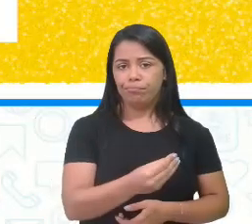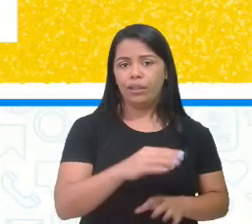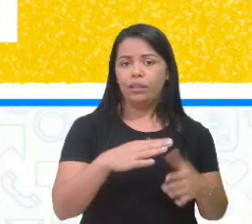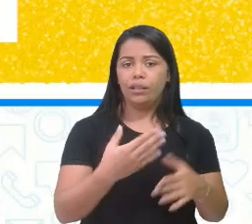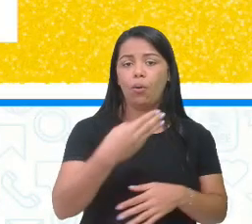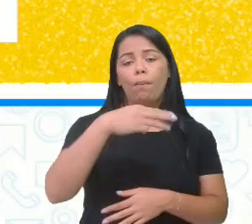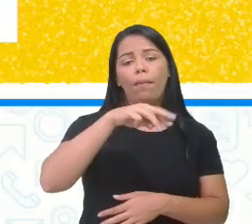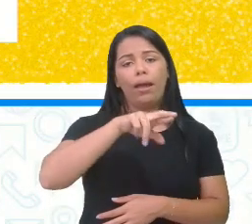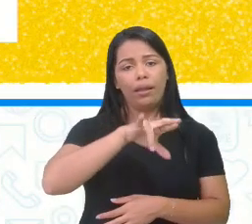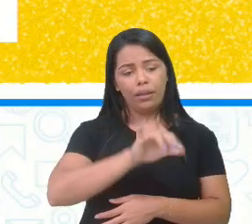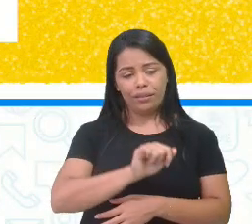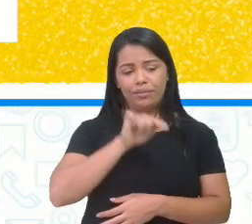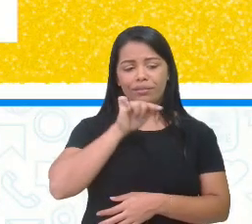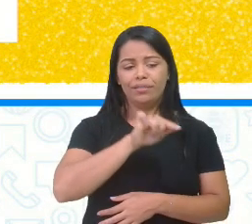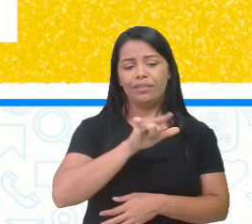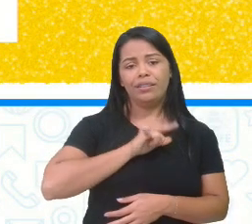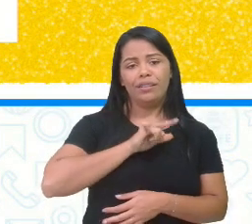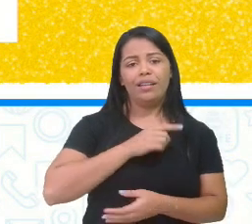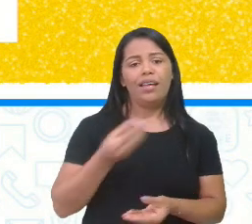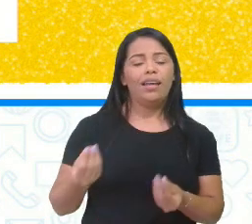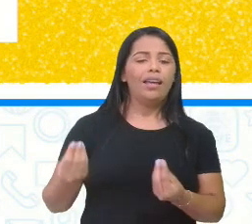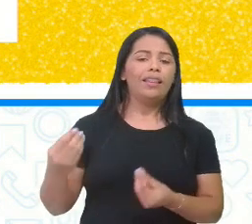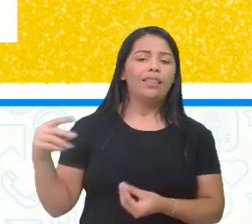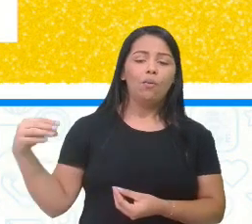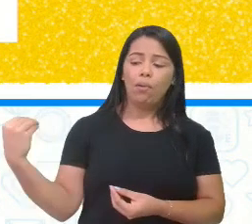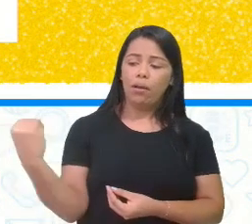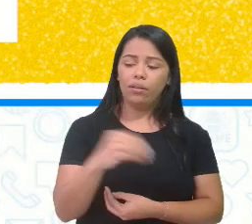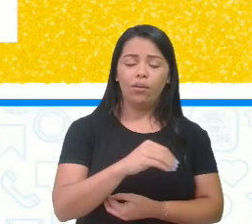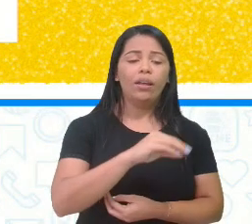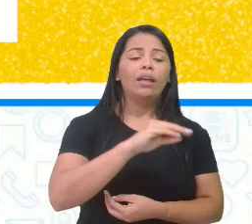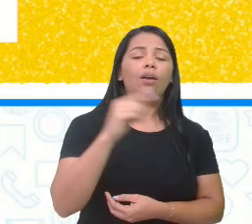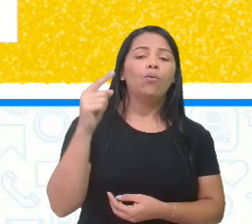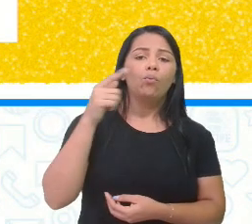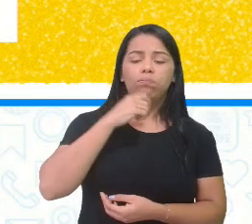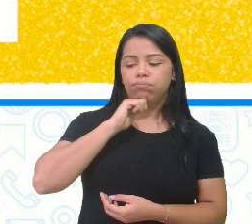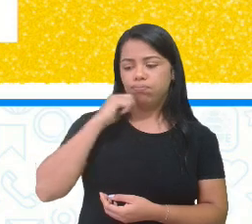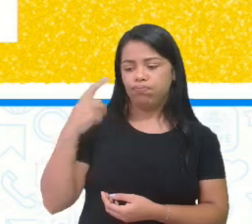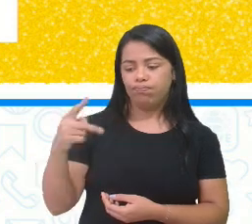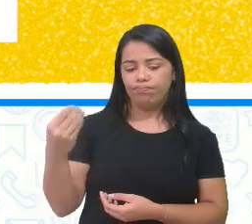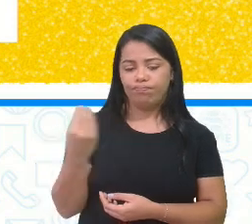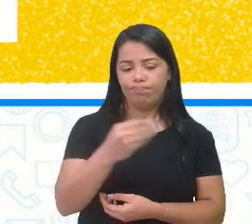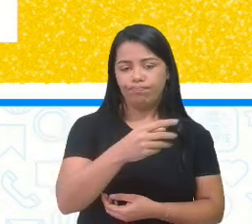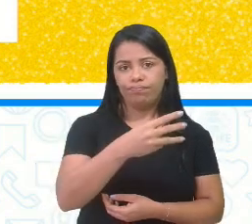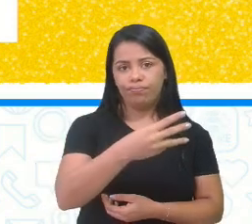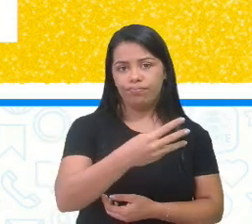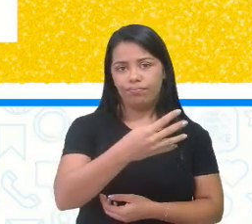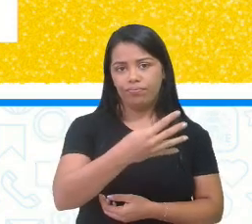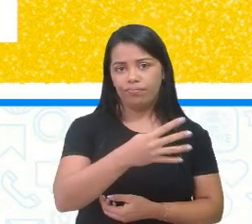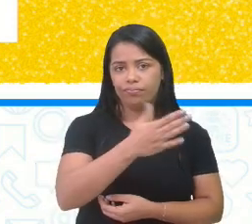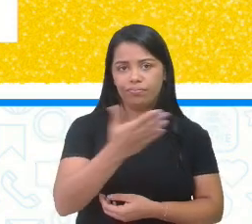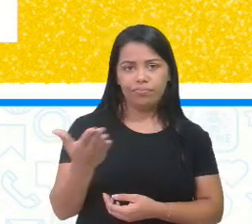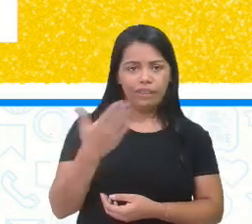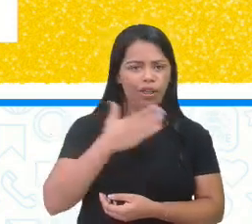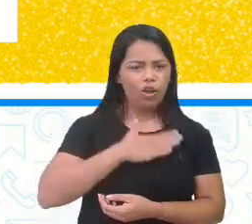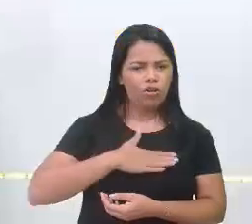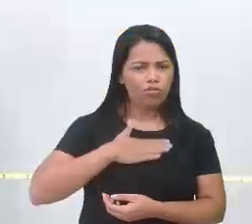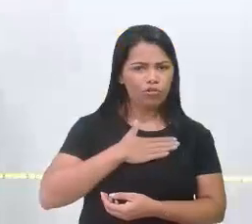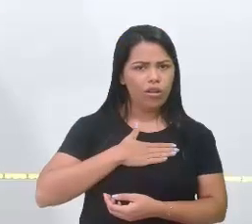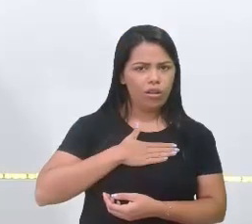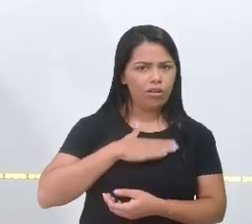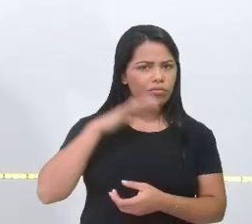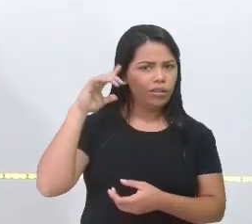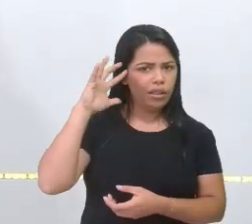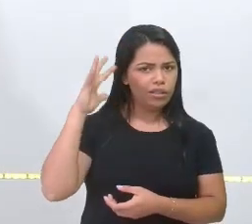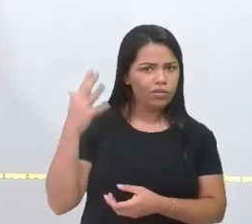quanto? 34 reais do seu pai. E aí, vocês gostaram de responder através da decomposição?